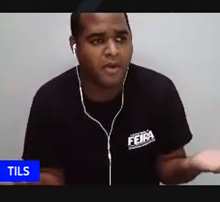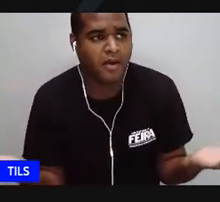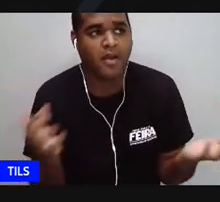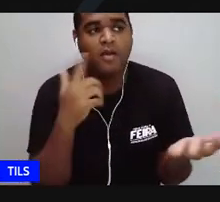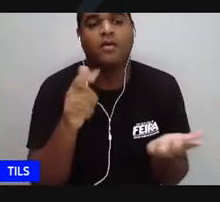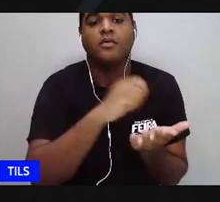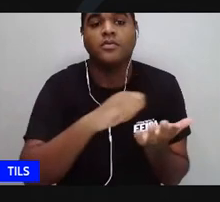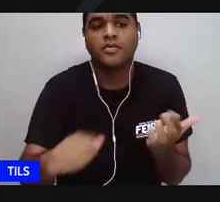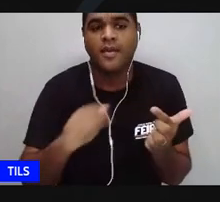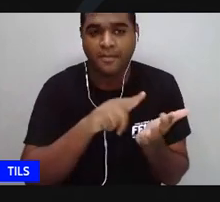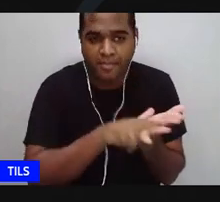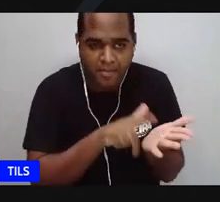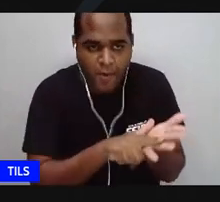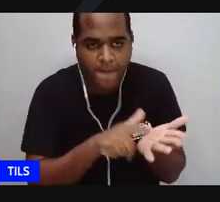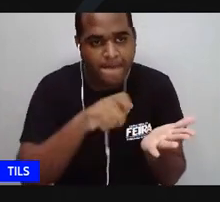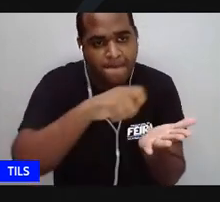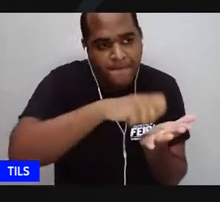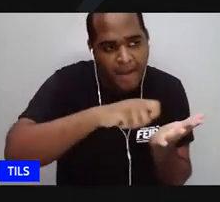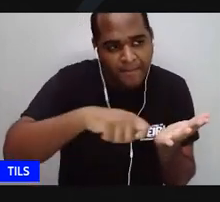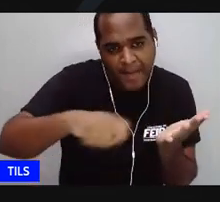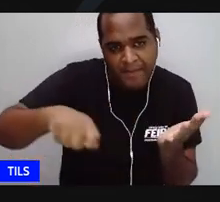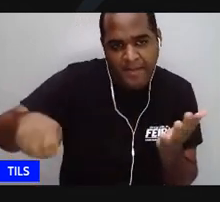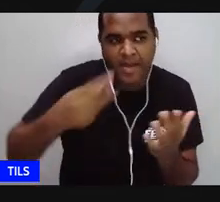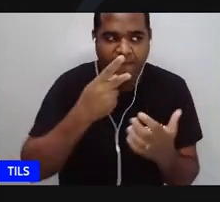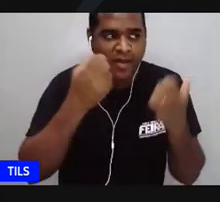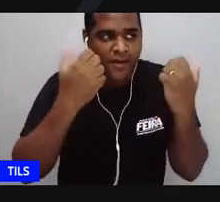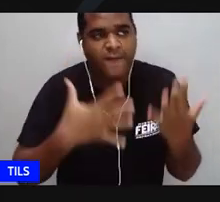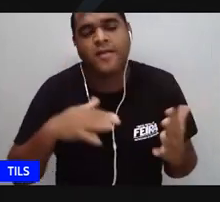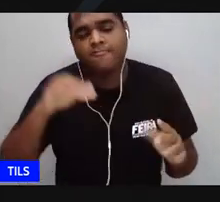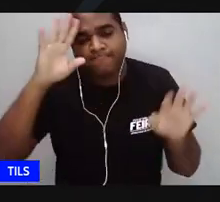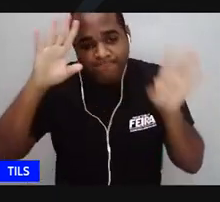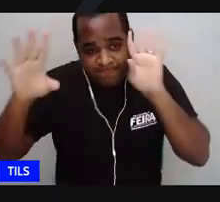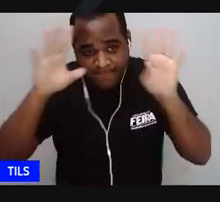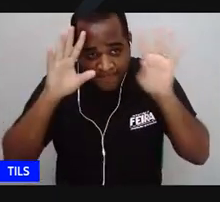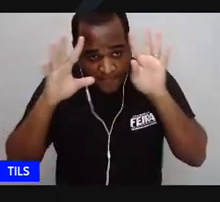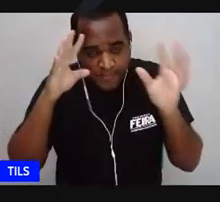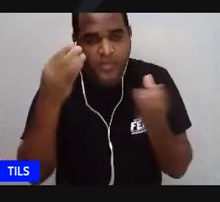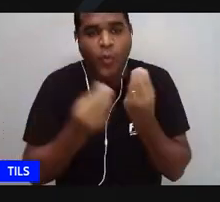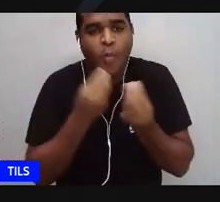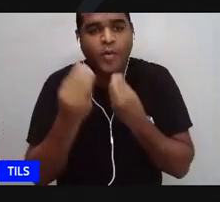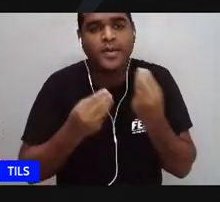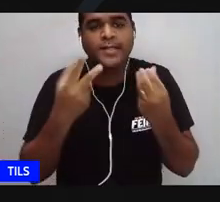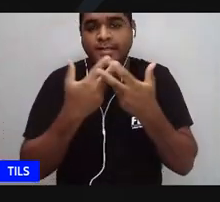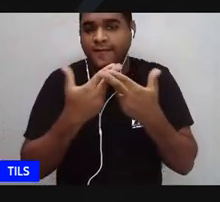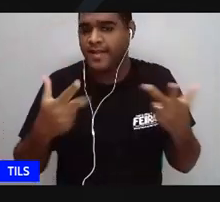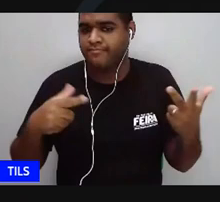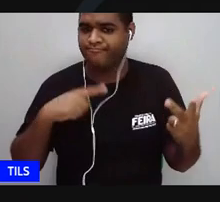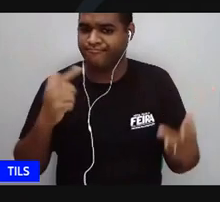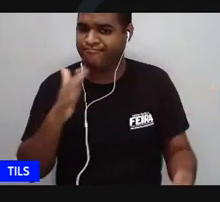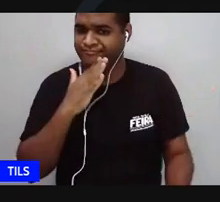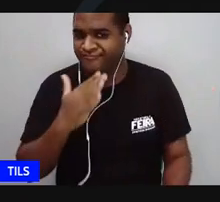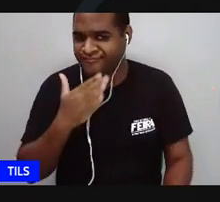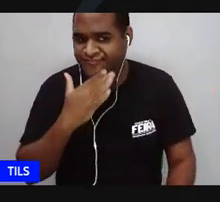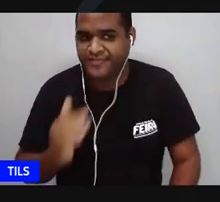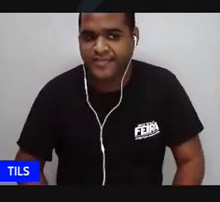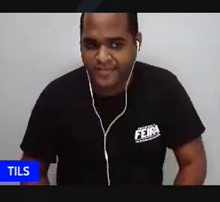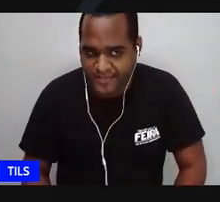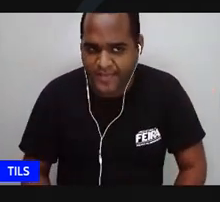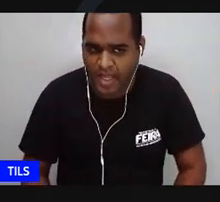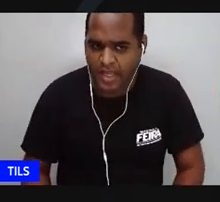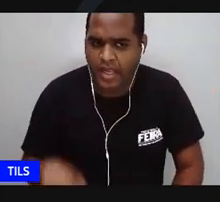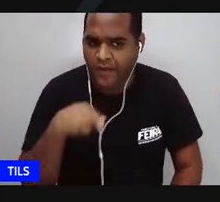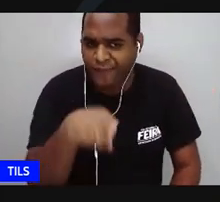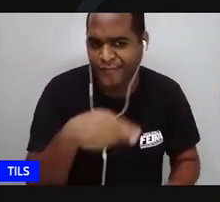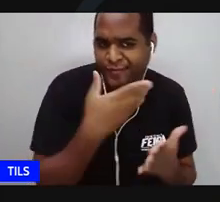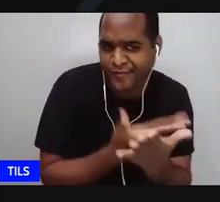esses pedaços de papel, ela nunca imaginou que ia se tornar internacionalmente conhecida. Então, você, estudante